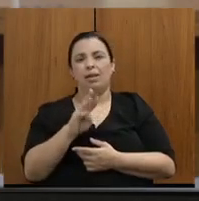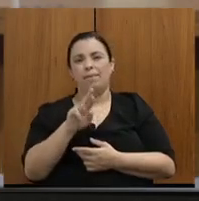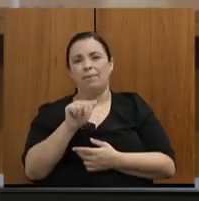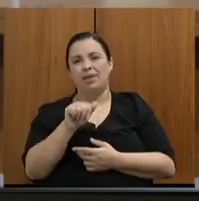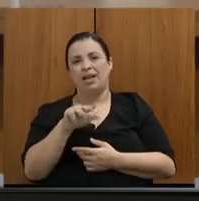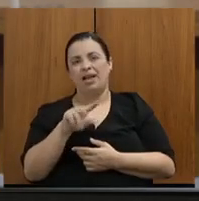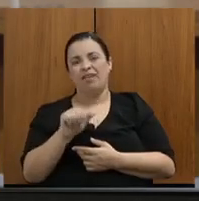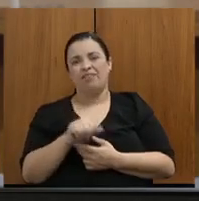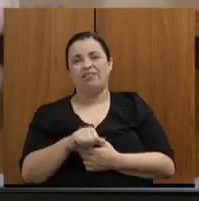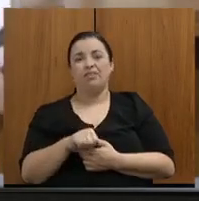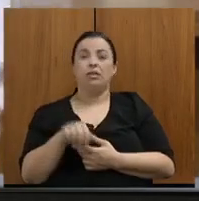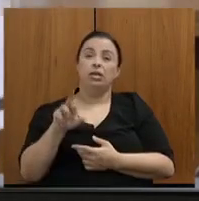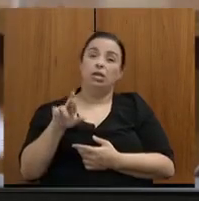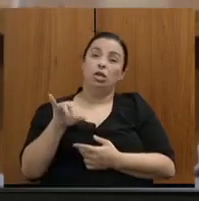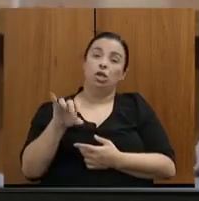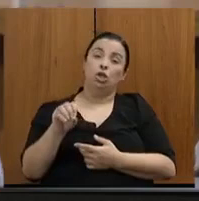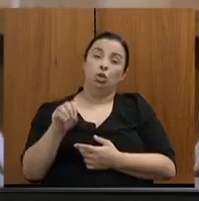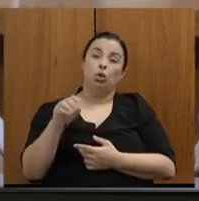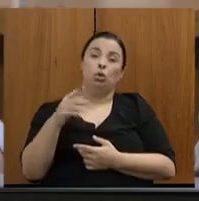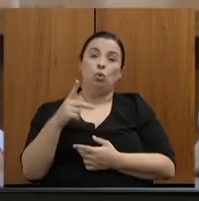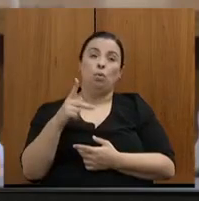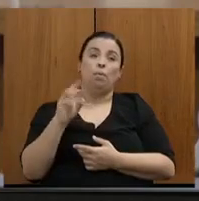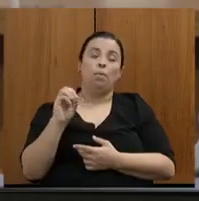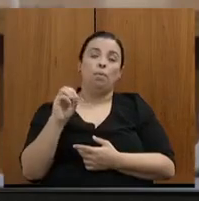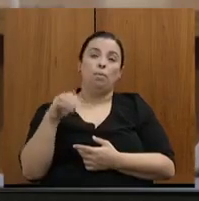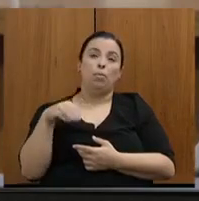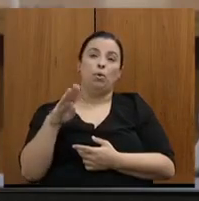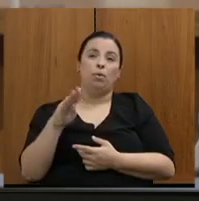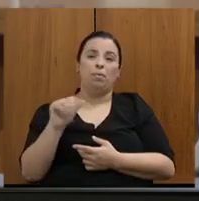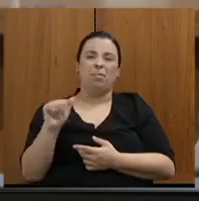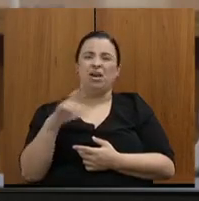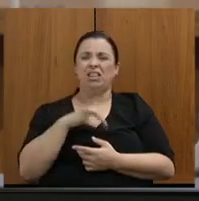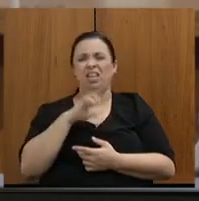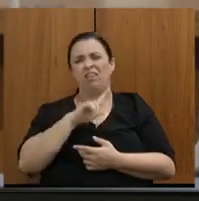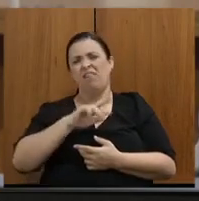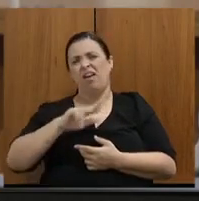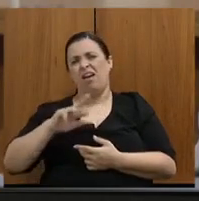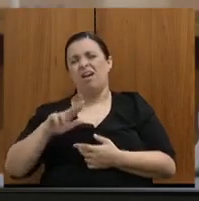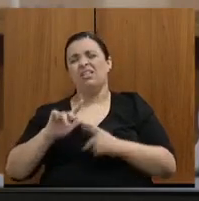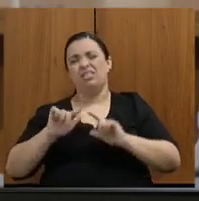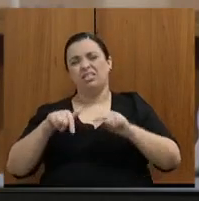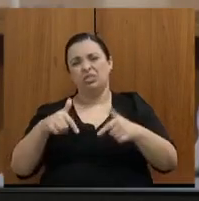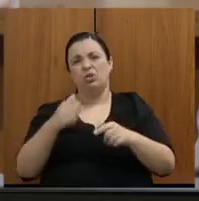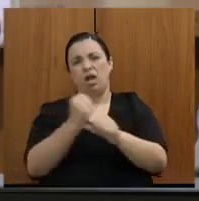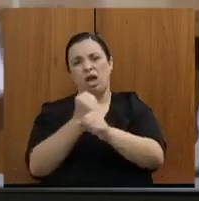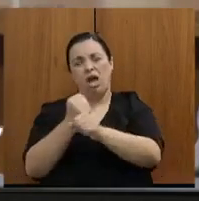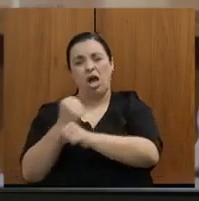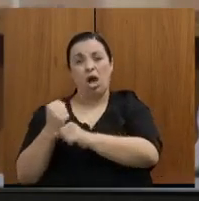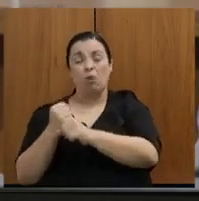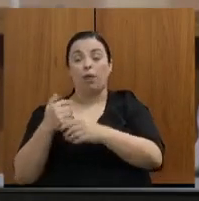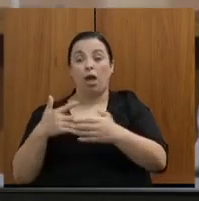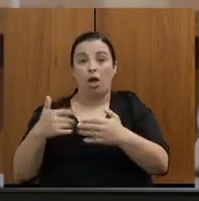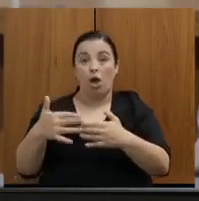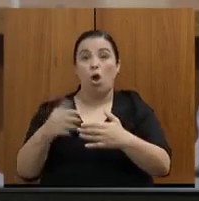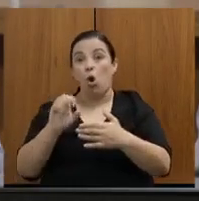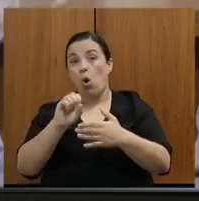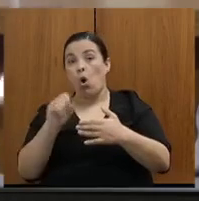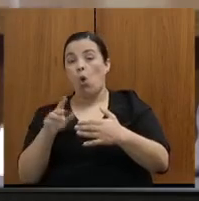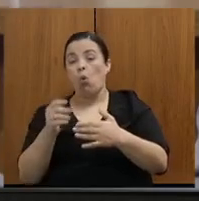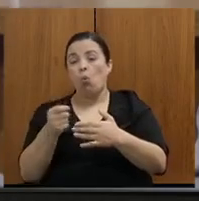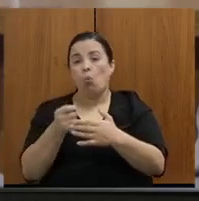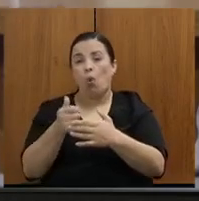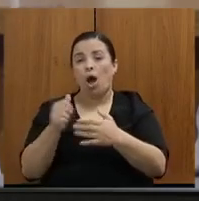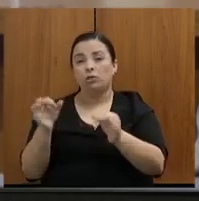Pomba, enfim, temos aí bastante coisa que está sendo concluída ou está em andamento. E, por fim,